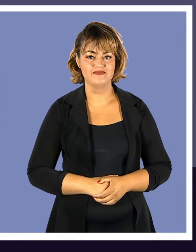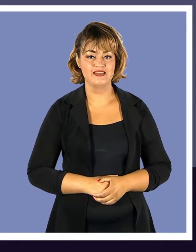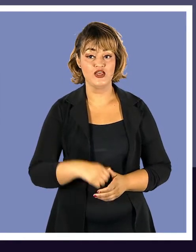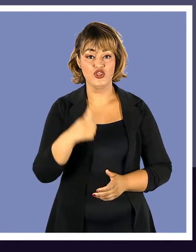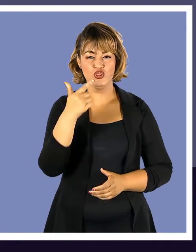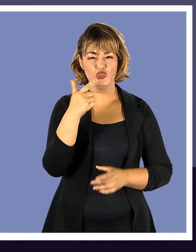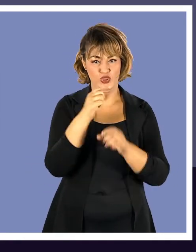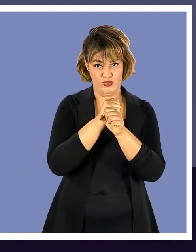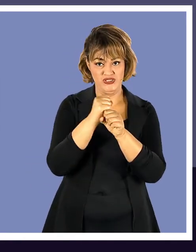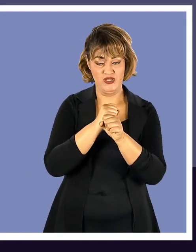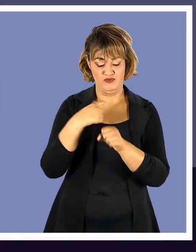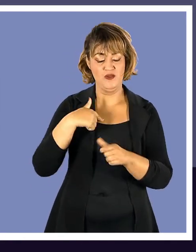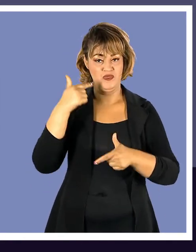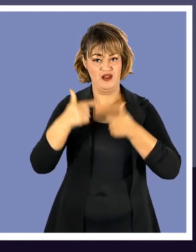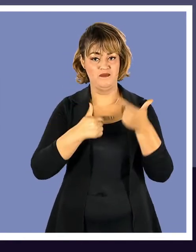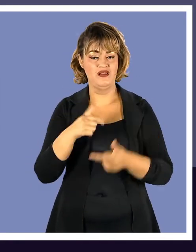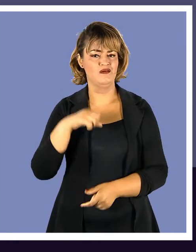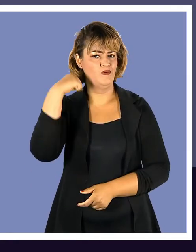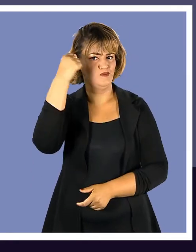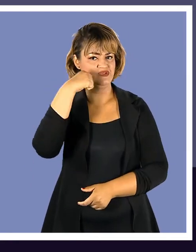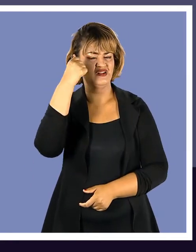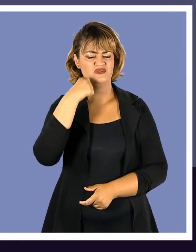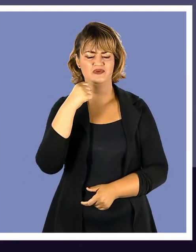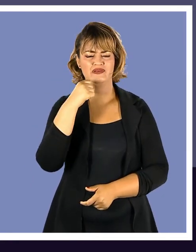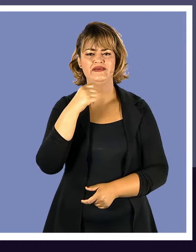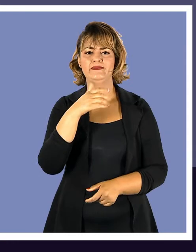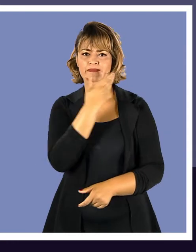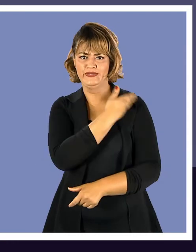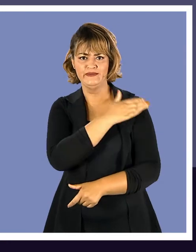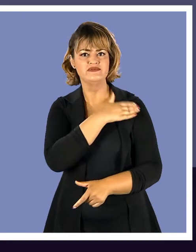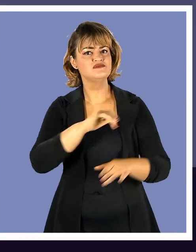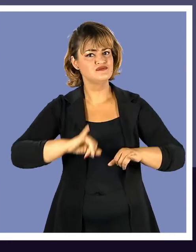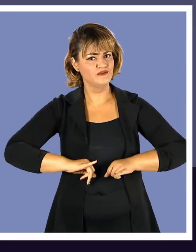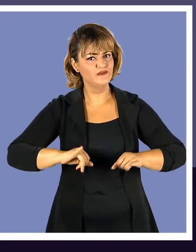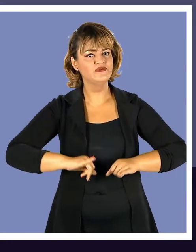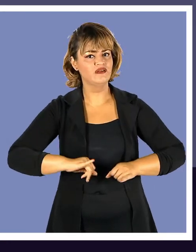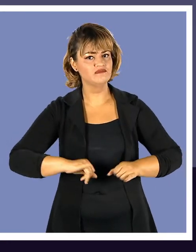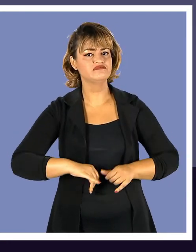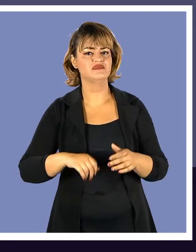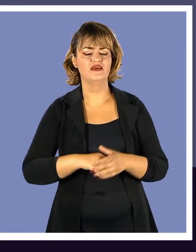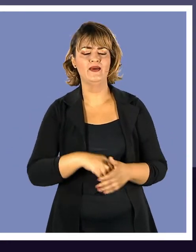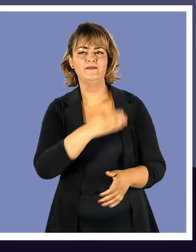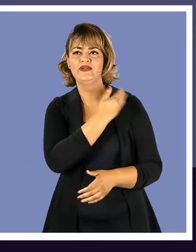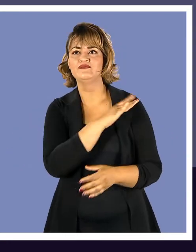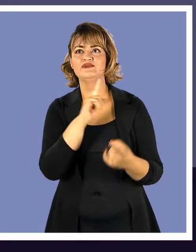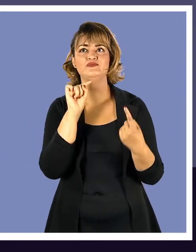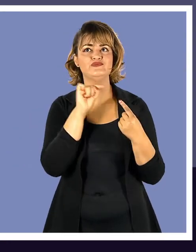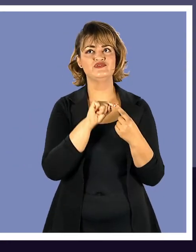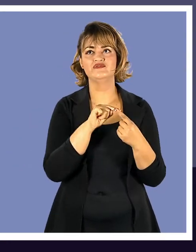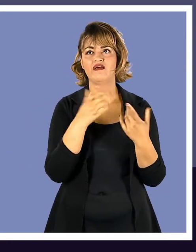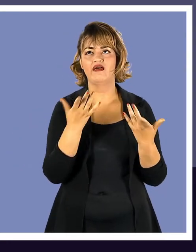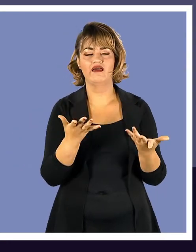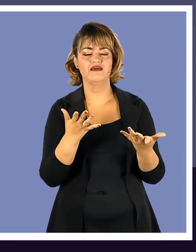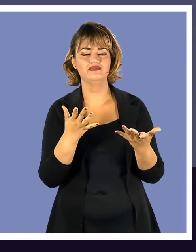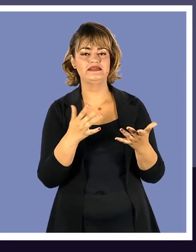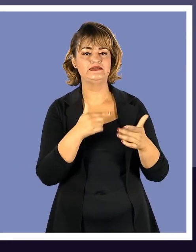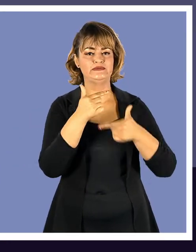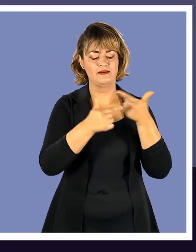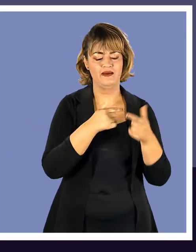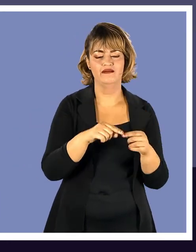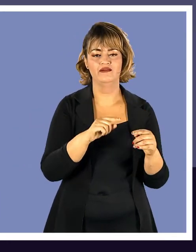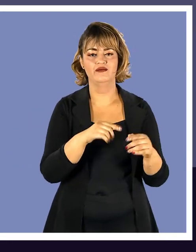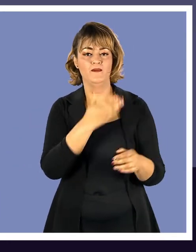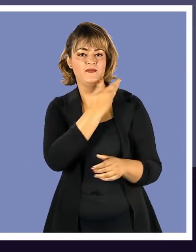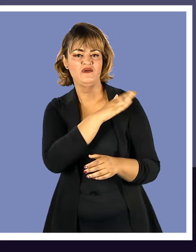Durante dois anos eu fui senadora. Um enorme preconceito contra as mulheres. Preconceito de